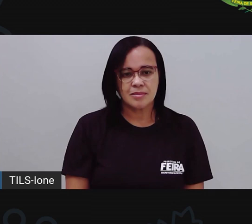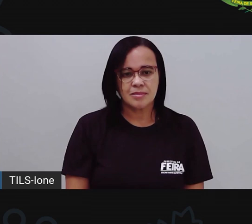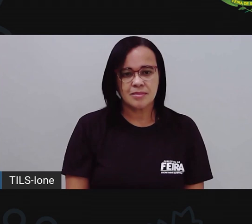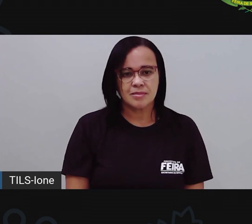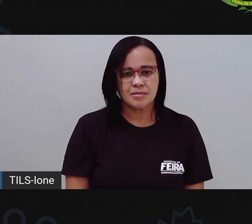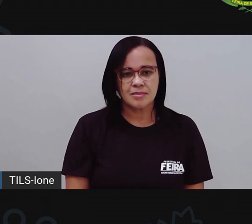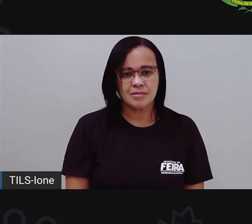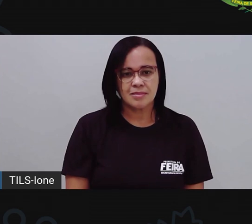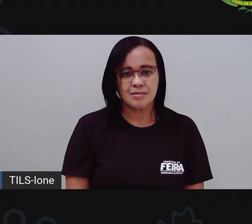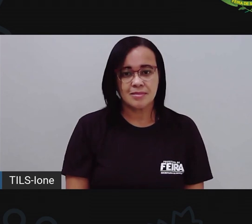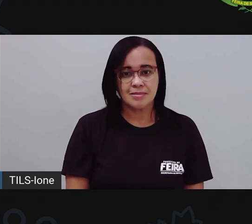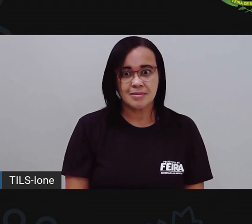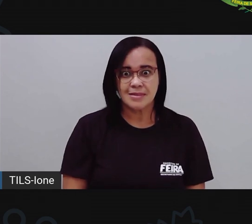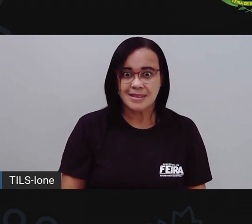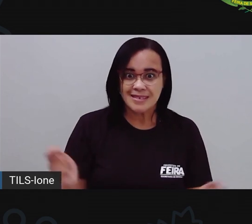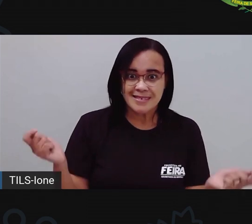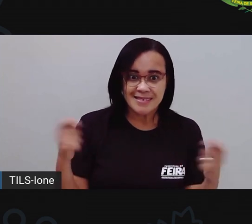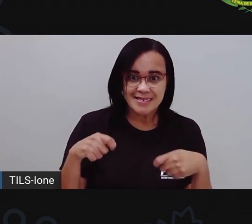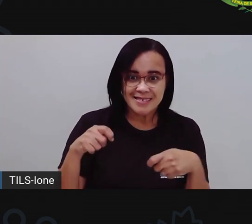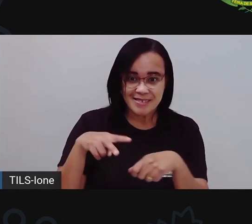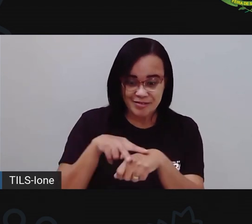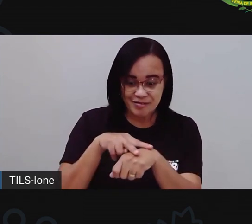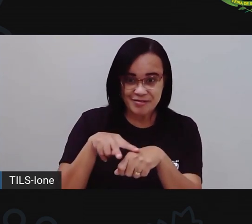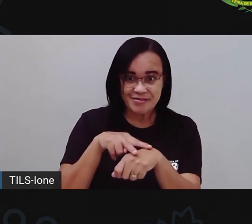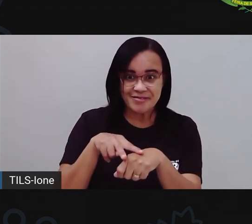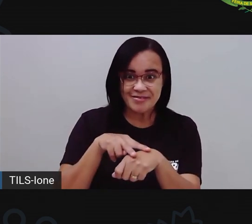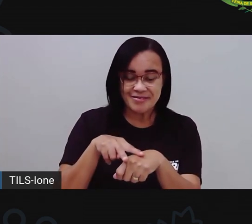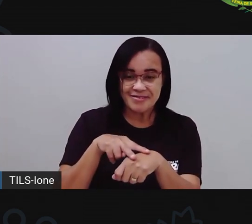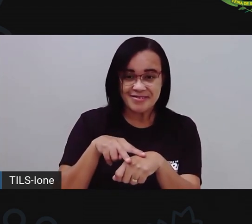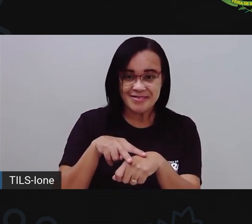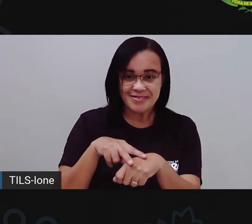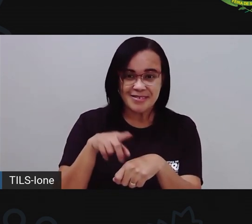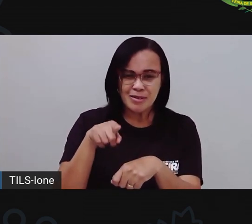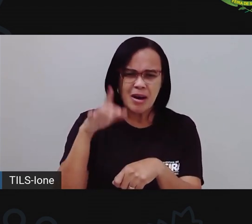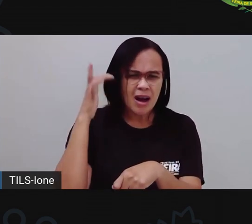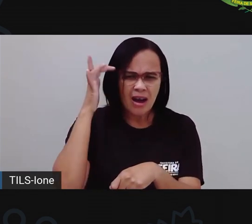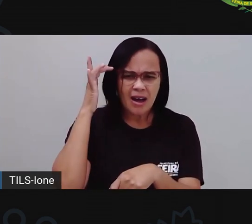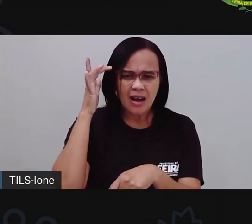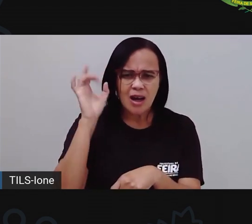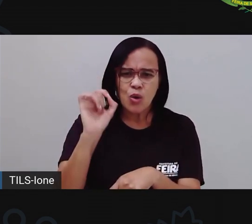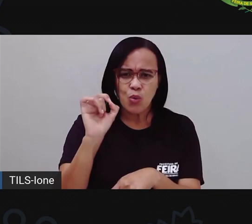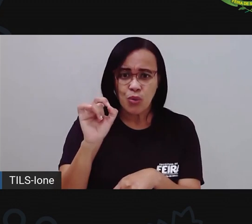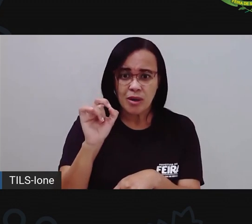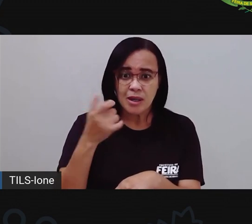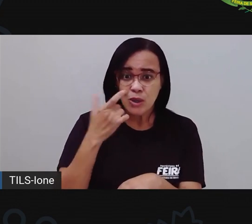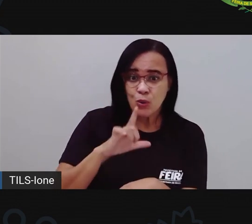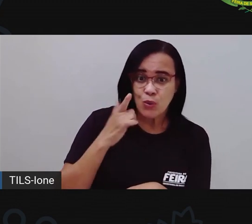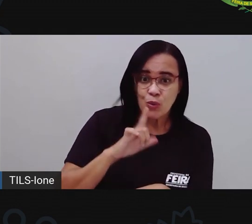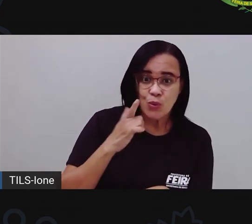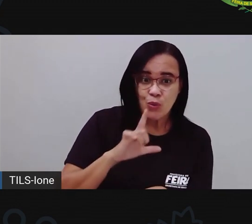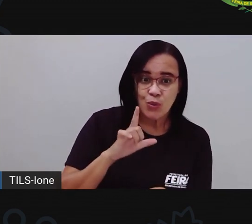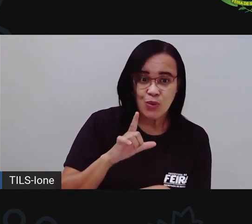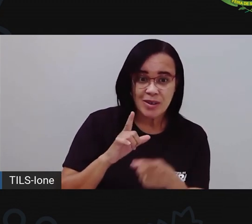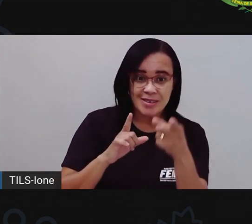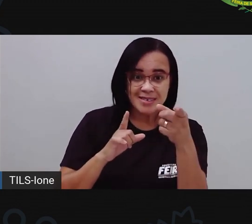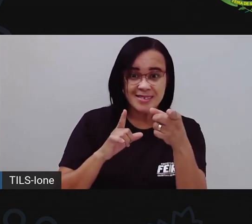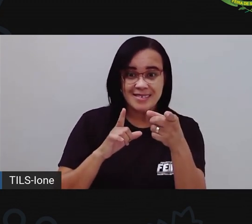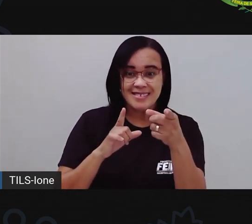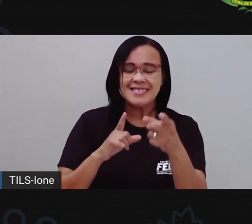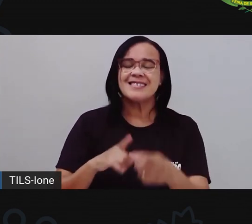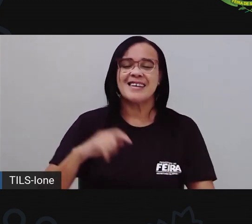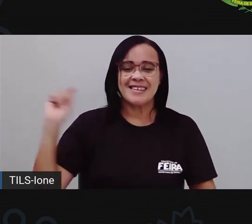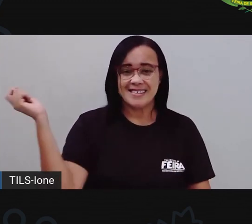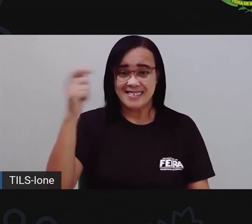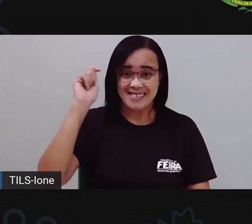Ih, será que formou o verde? O que é que vocês acham? Olha só que mágica.